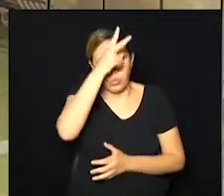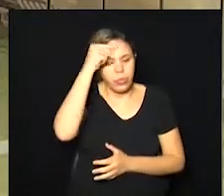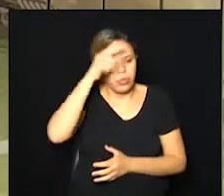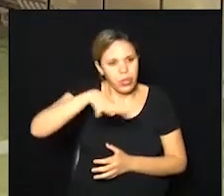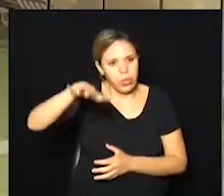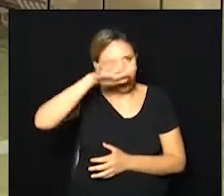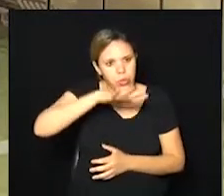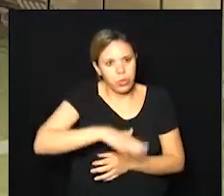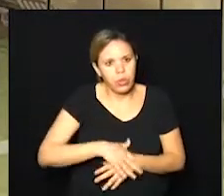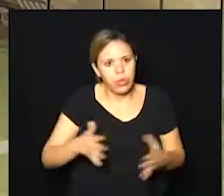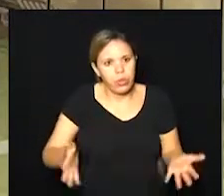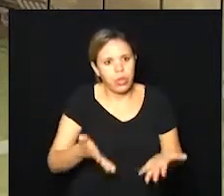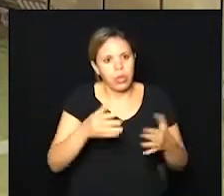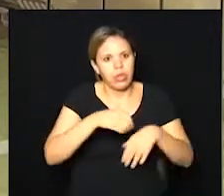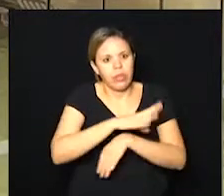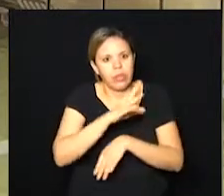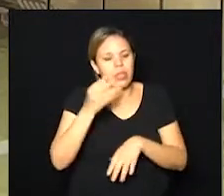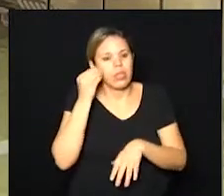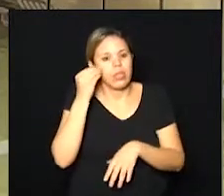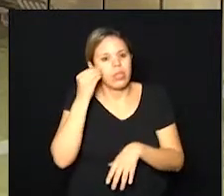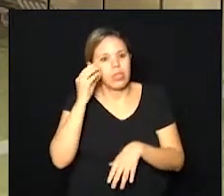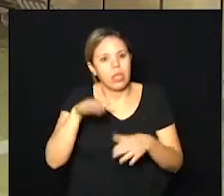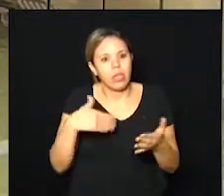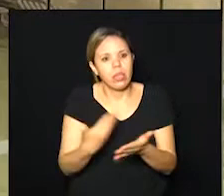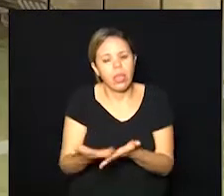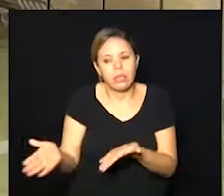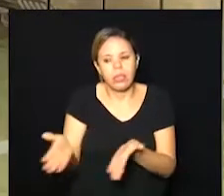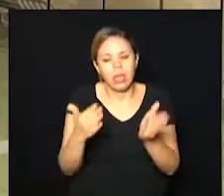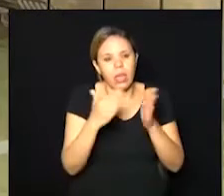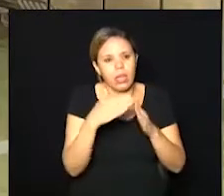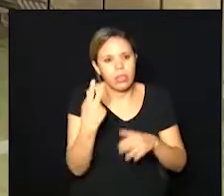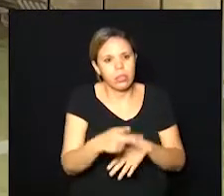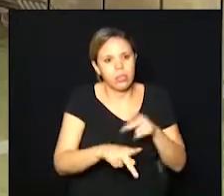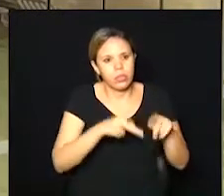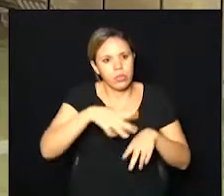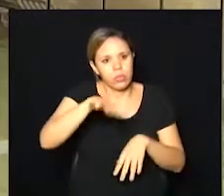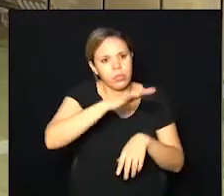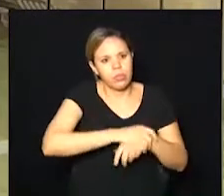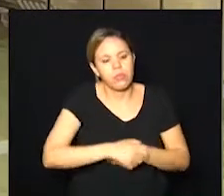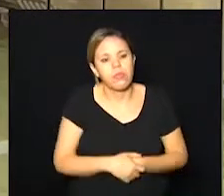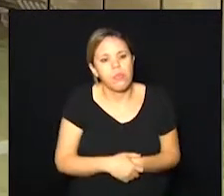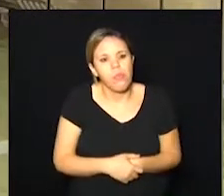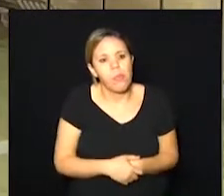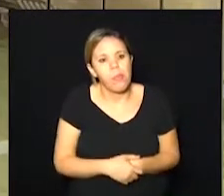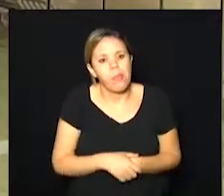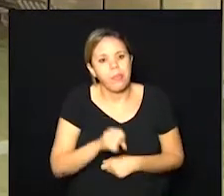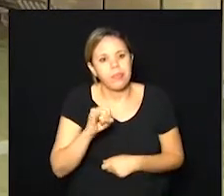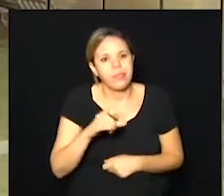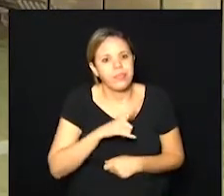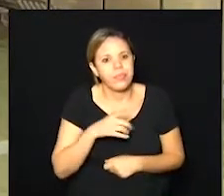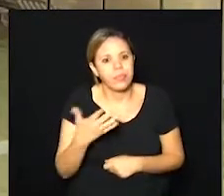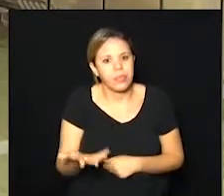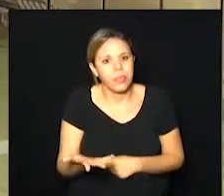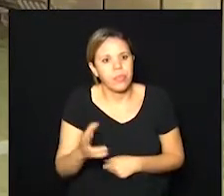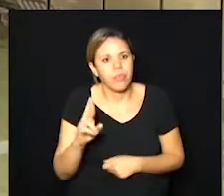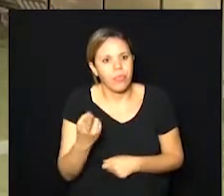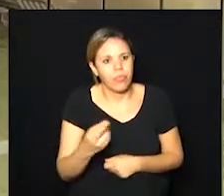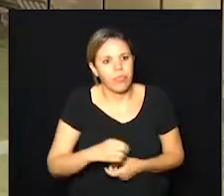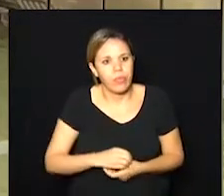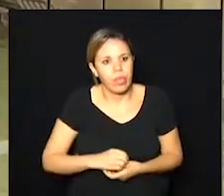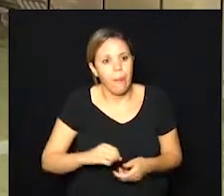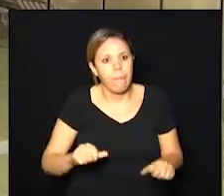foram levando esses testes até as casas das pessoas. Se houvesse o resultado